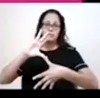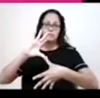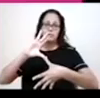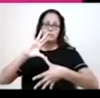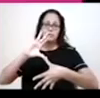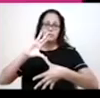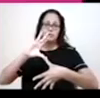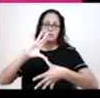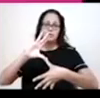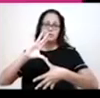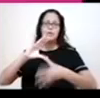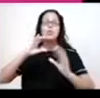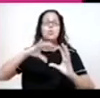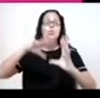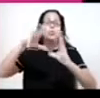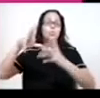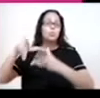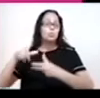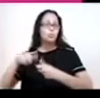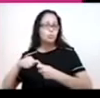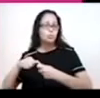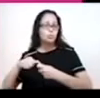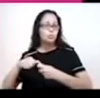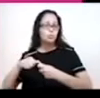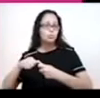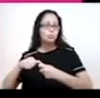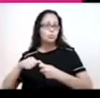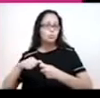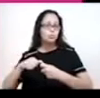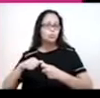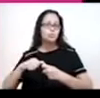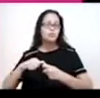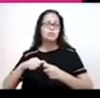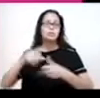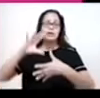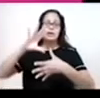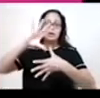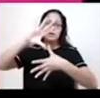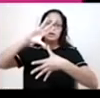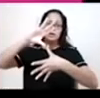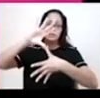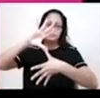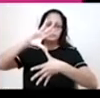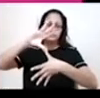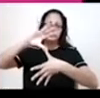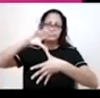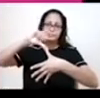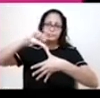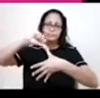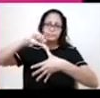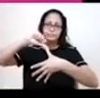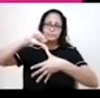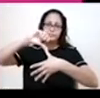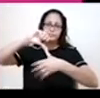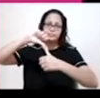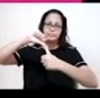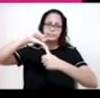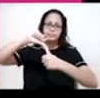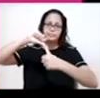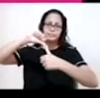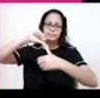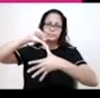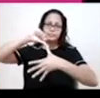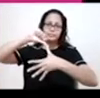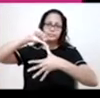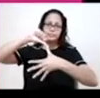situarem onde fica a América do Mundo. Olha só. América do Sul, América Central e Caribe e América do Norte. Isso